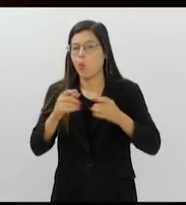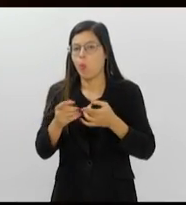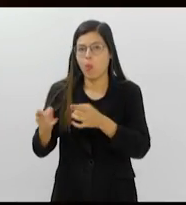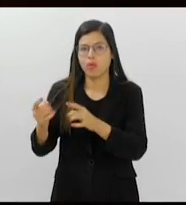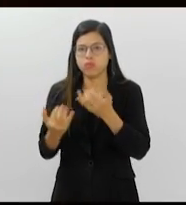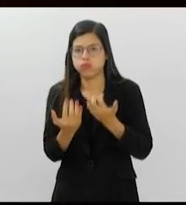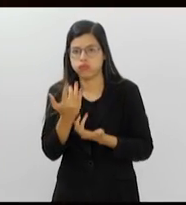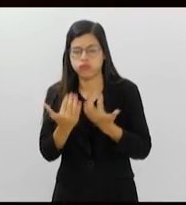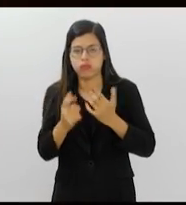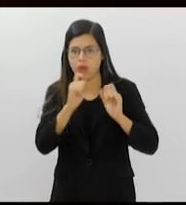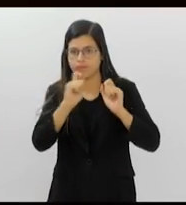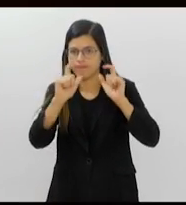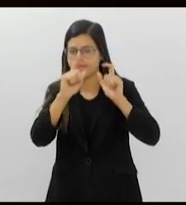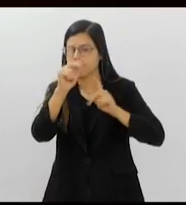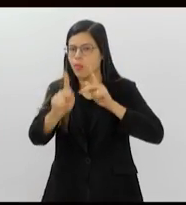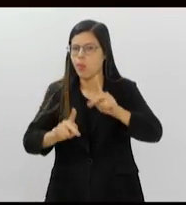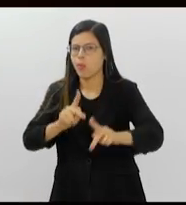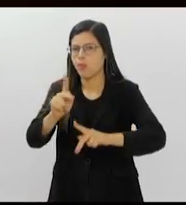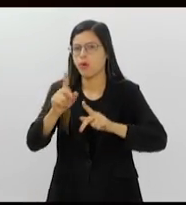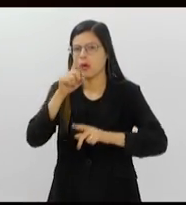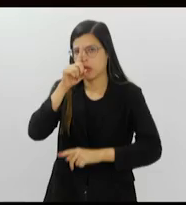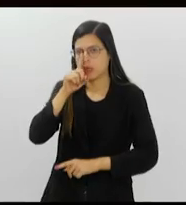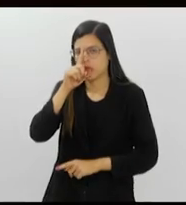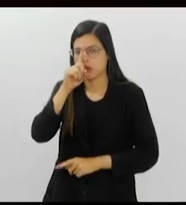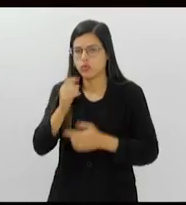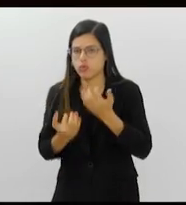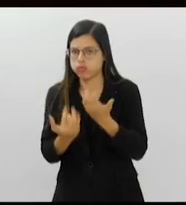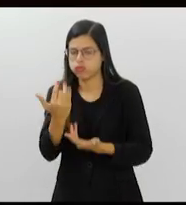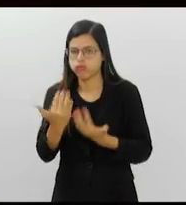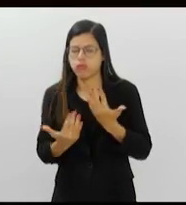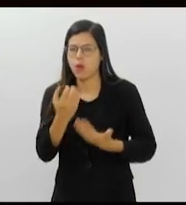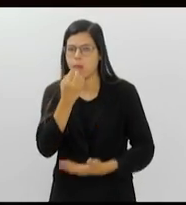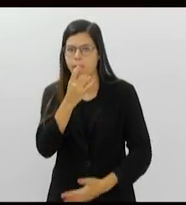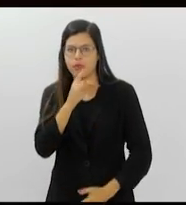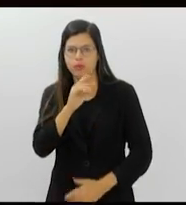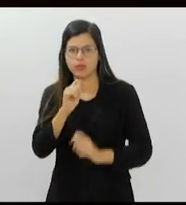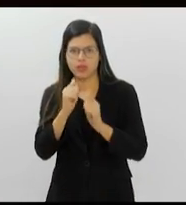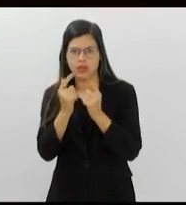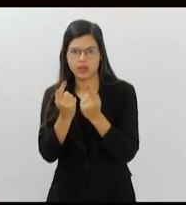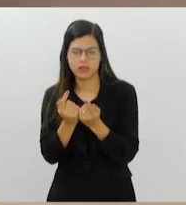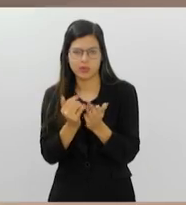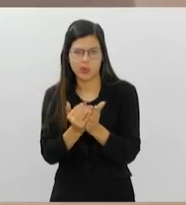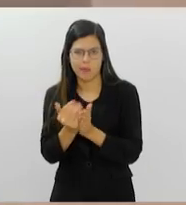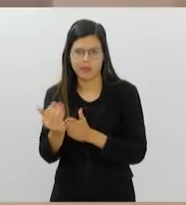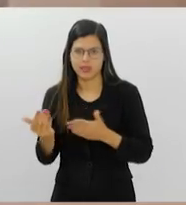a população para os riscos de incêndios florestais. O Bom Dia Alerj começa agora.